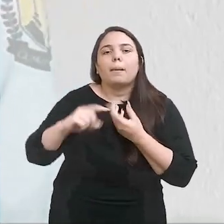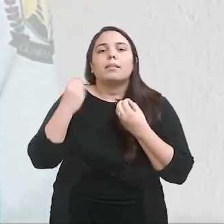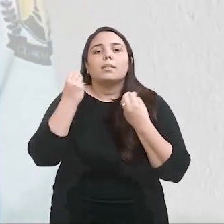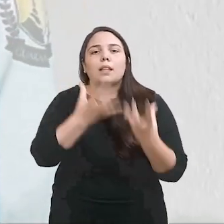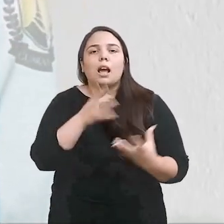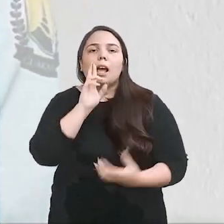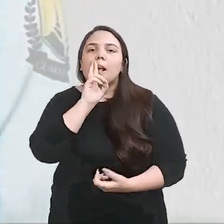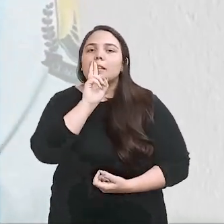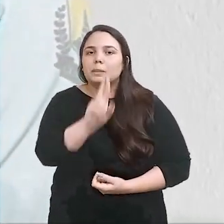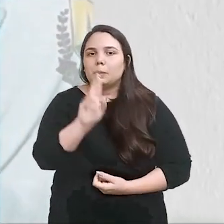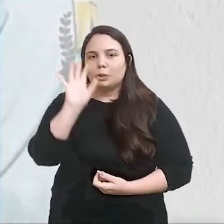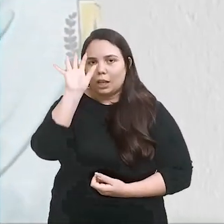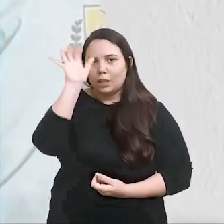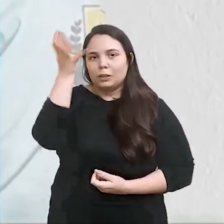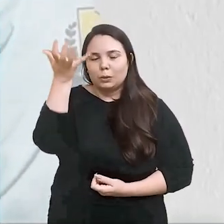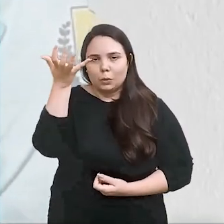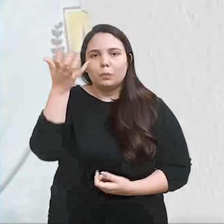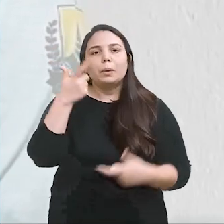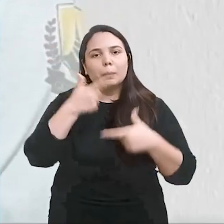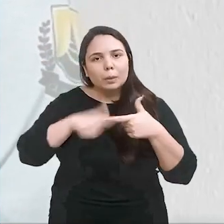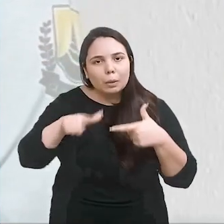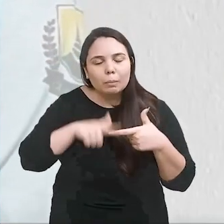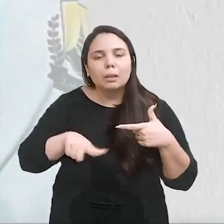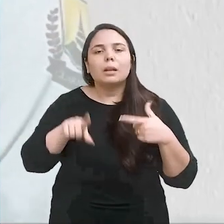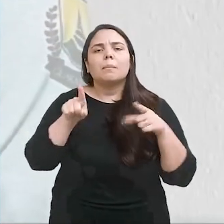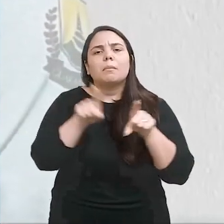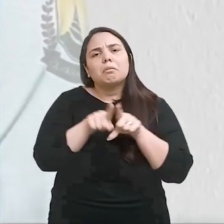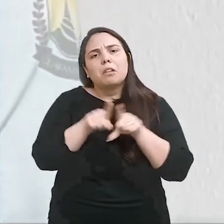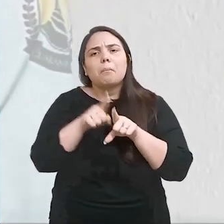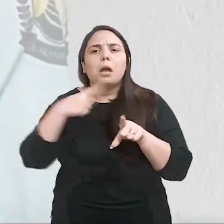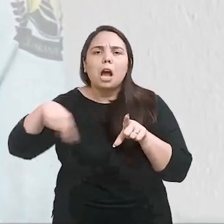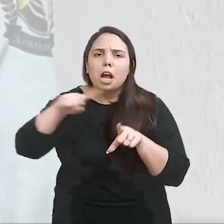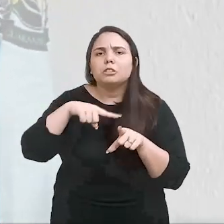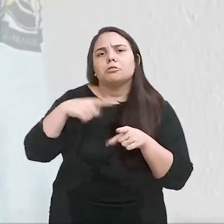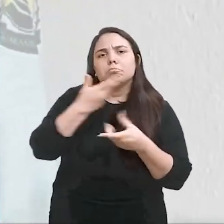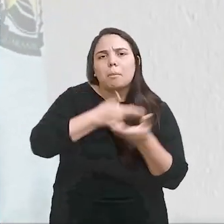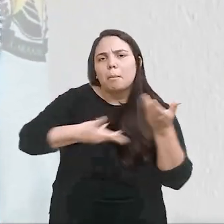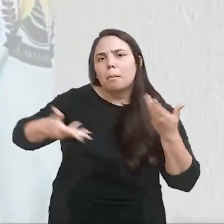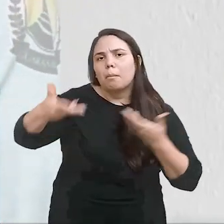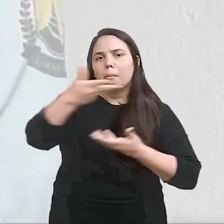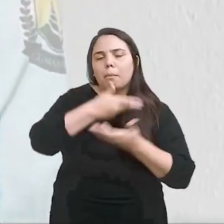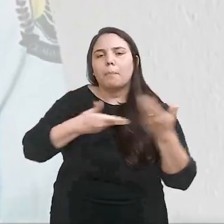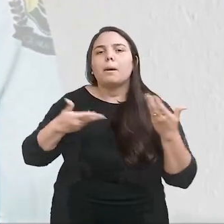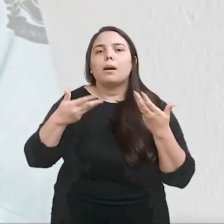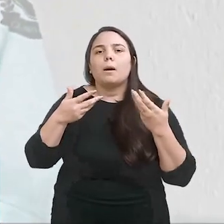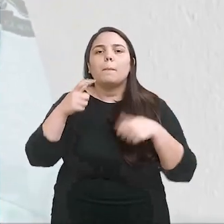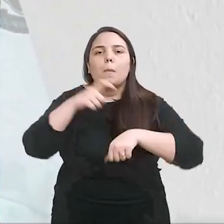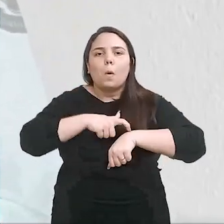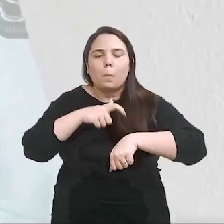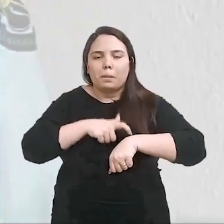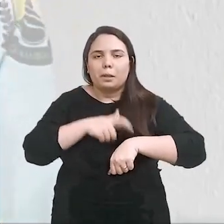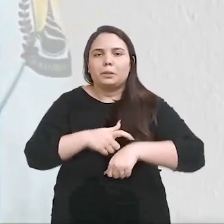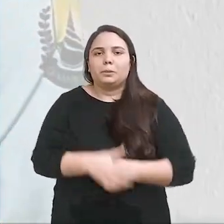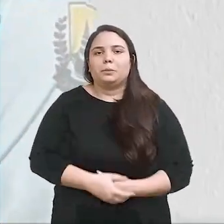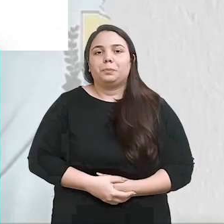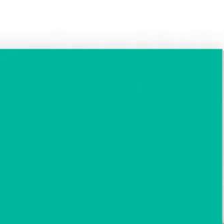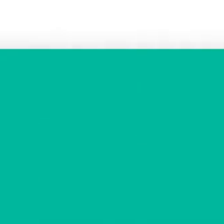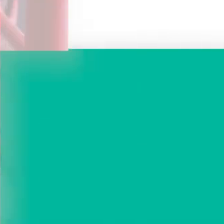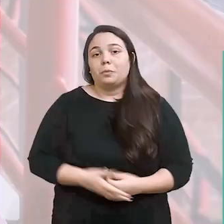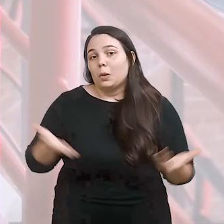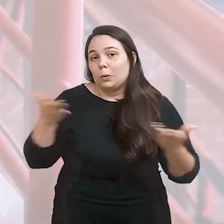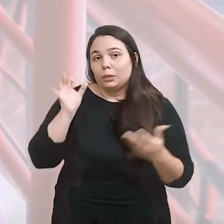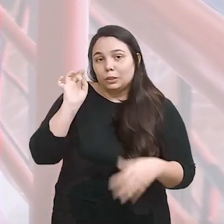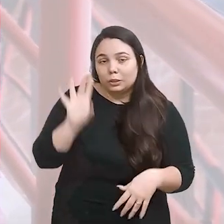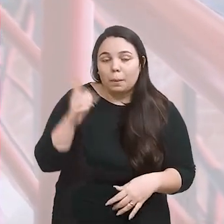encontrar soluções melhores de resolver tais situações, como também compartilhar os momentos bons que nós temos na comunidade.